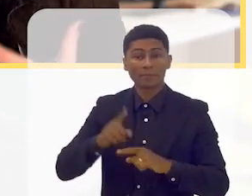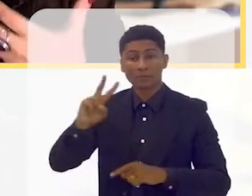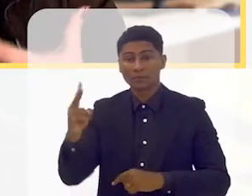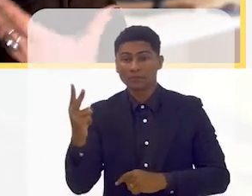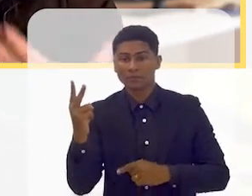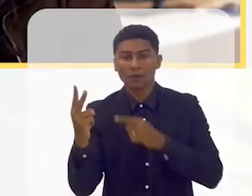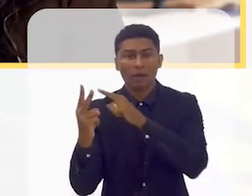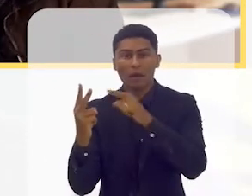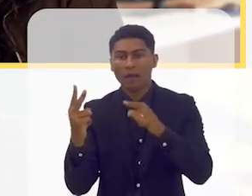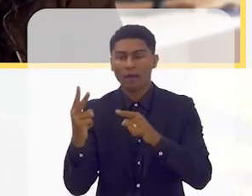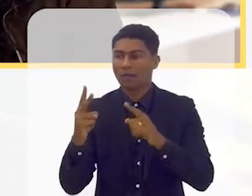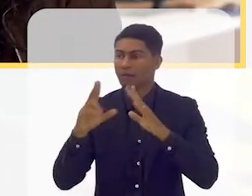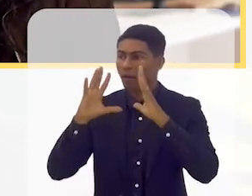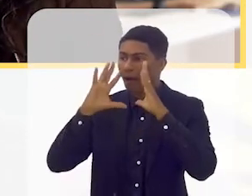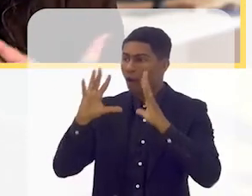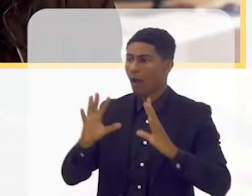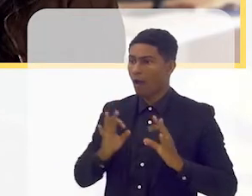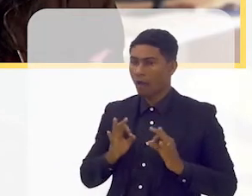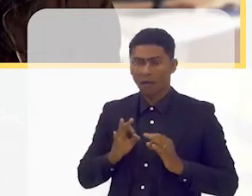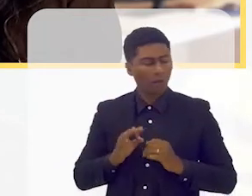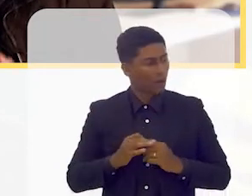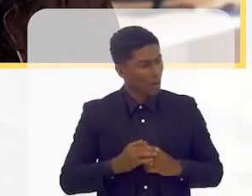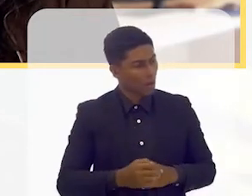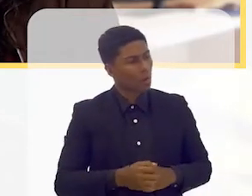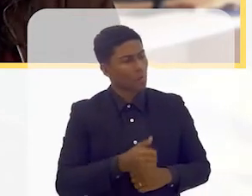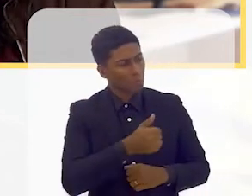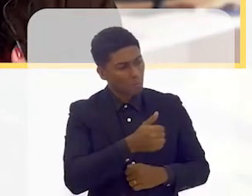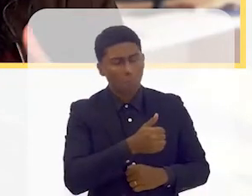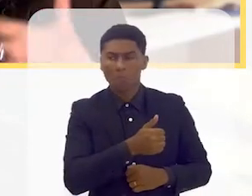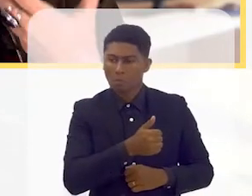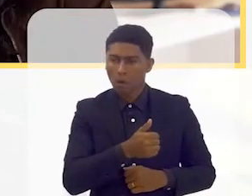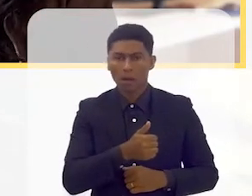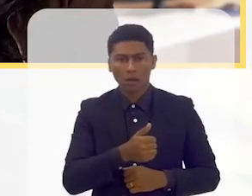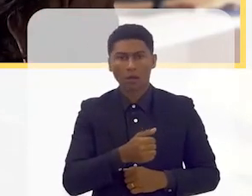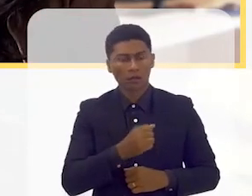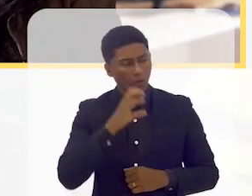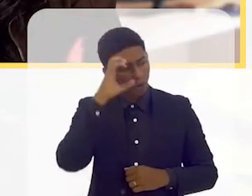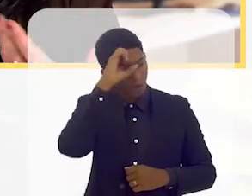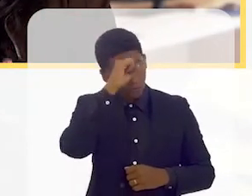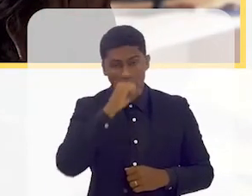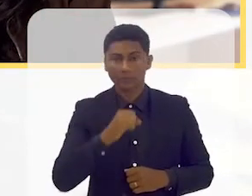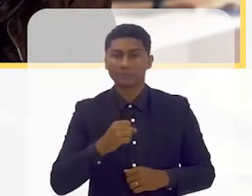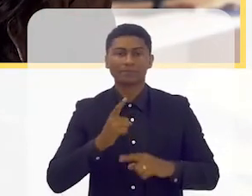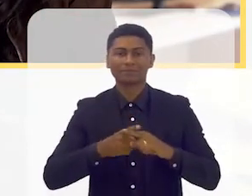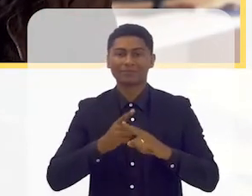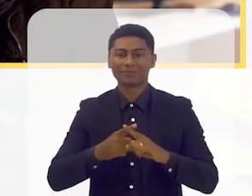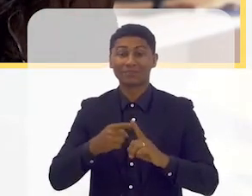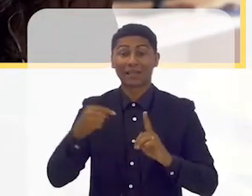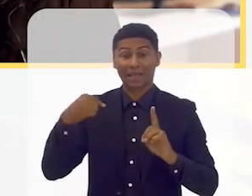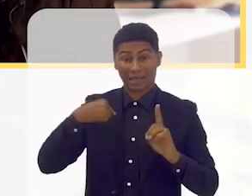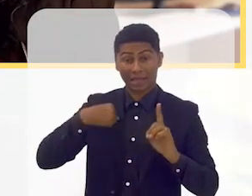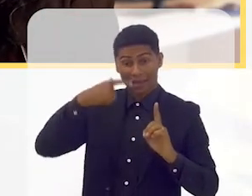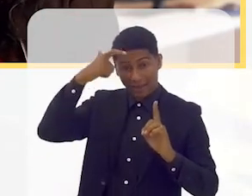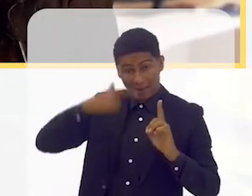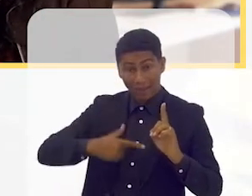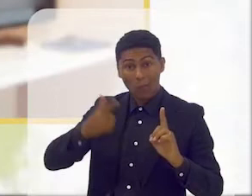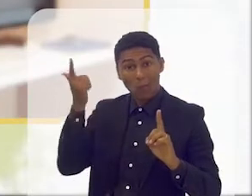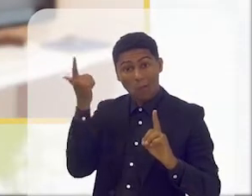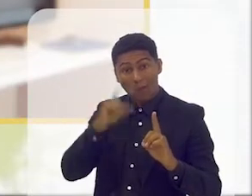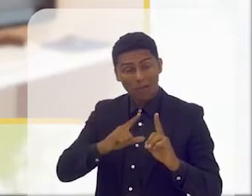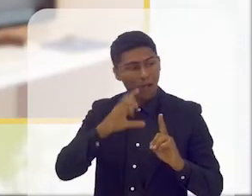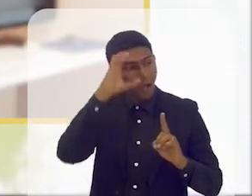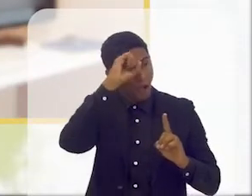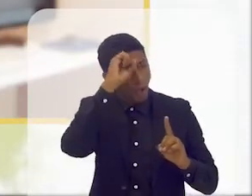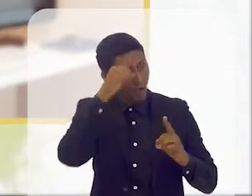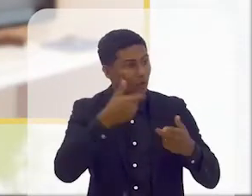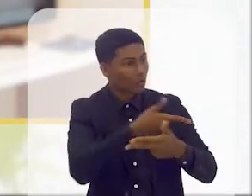acatavam aquilo, entendiam que eu estava ali, tendo oportunidade que eles não tiveram, e aprendendo coisas. Então,